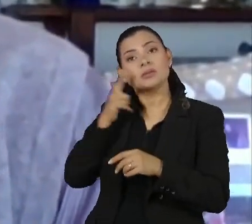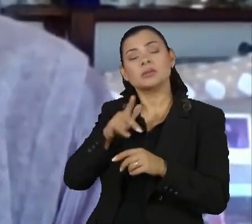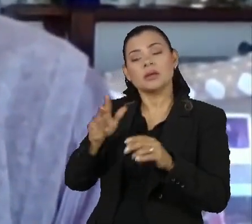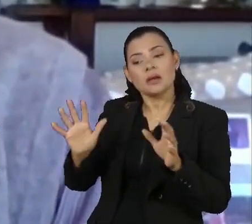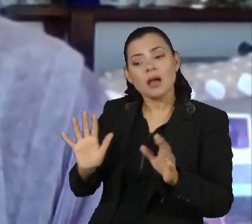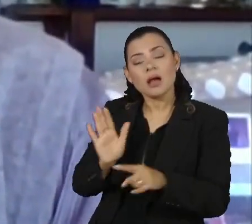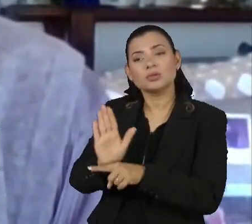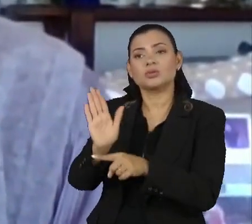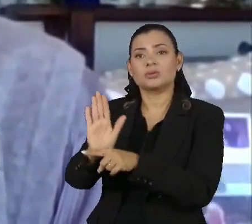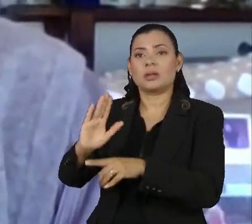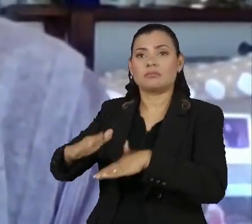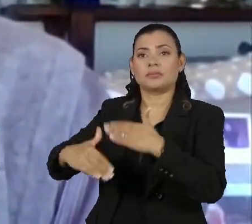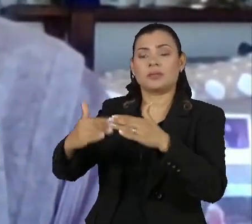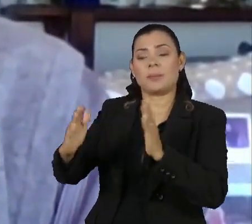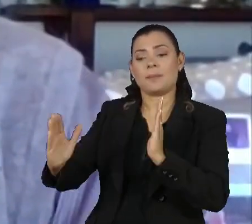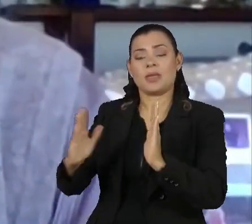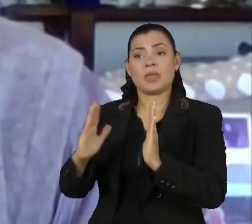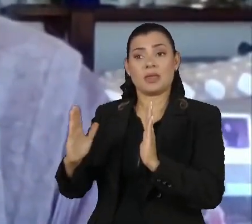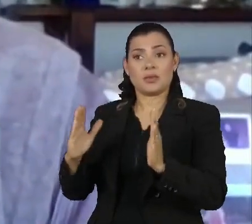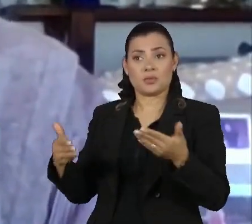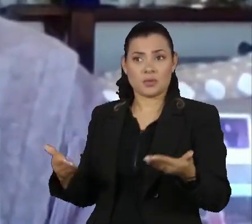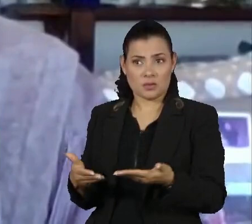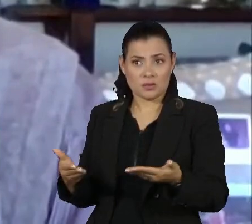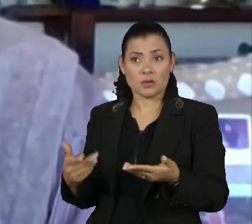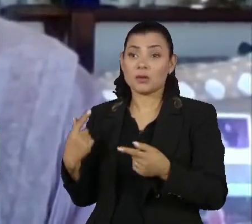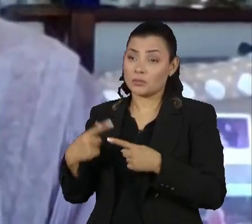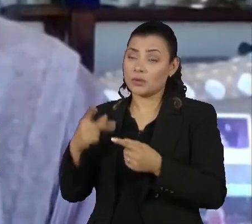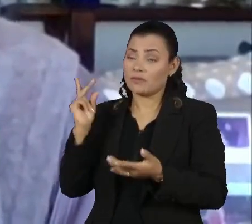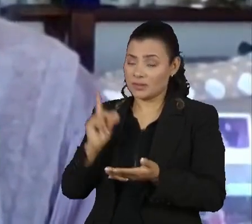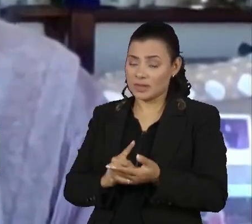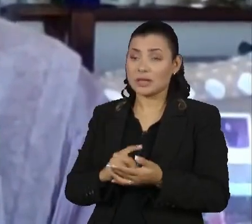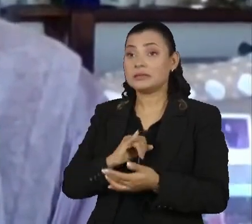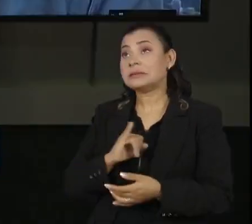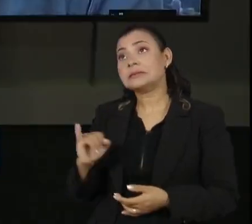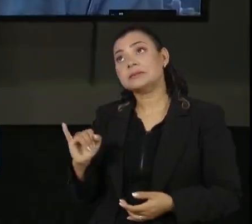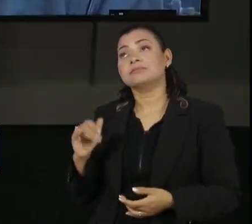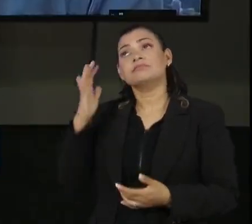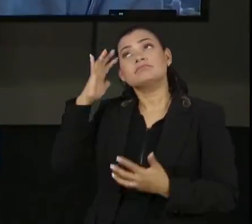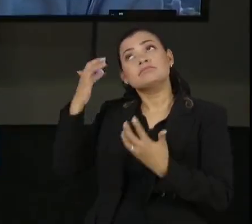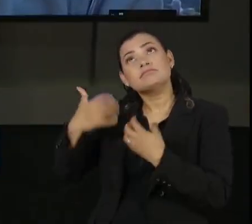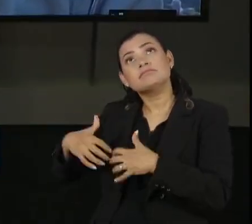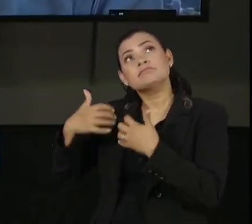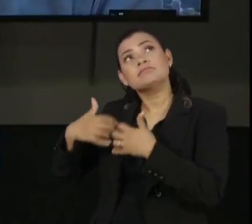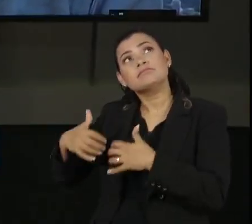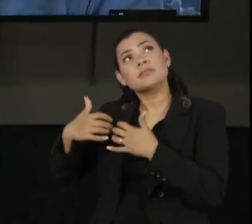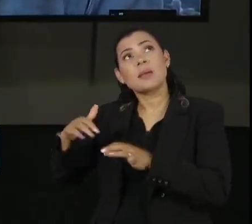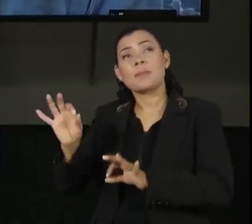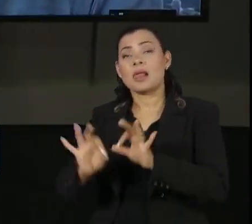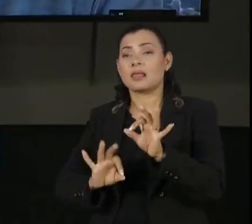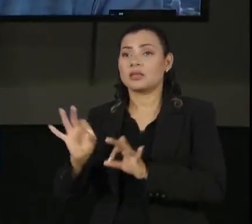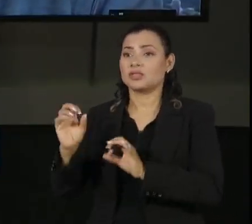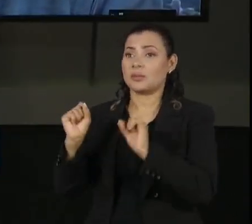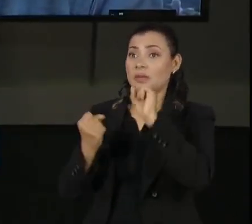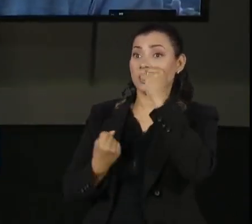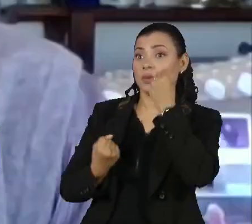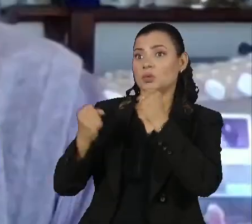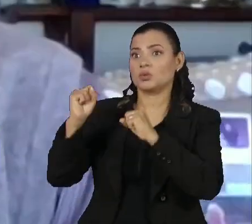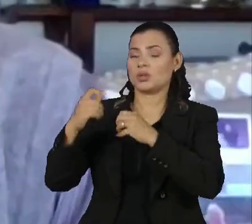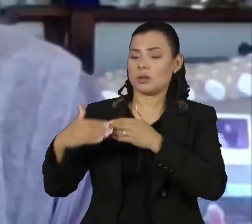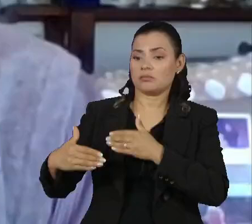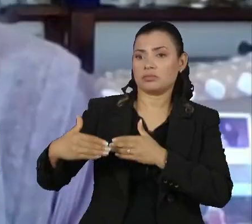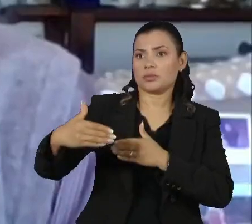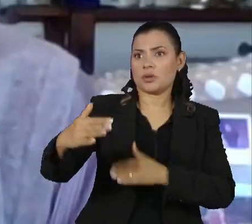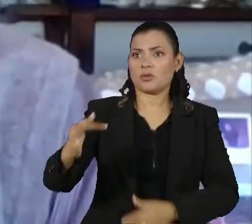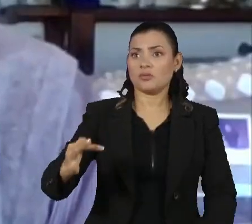maneira transitória. porque, de fato, se nós estivermos pensando num planejamento industrial mais amplo,